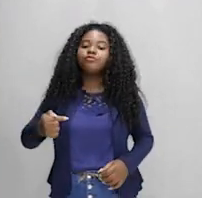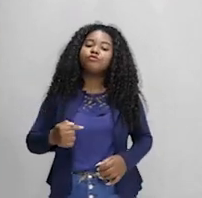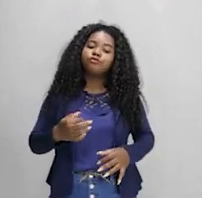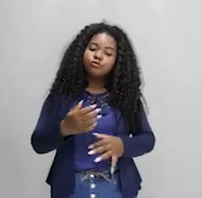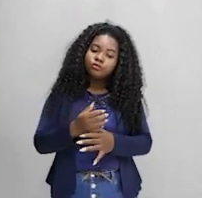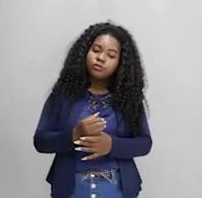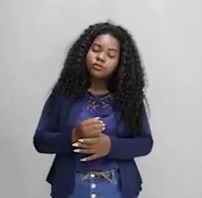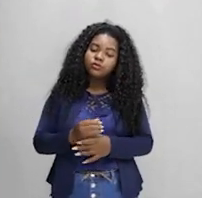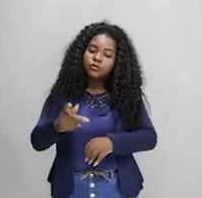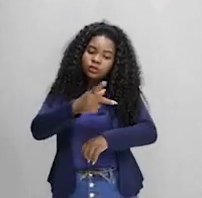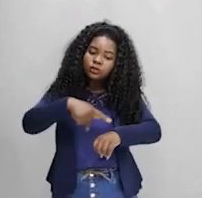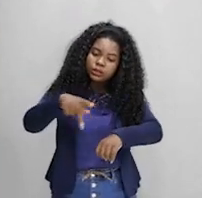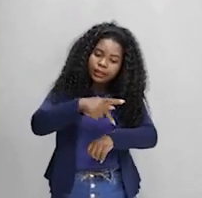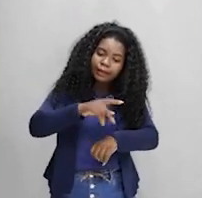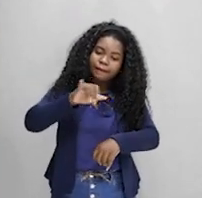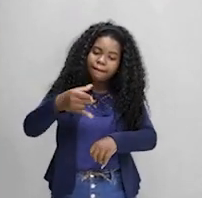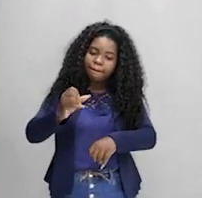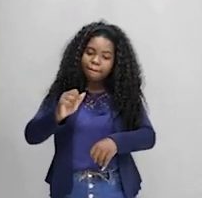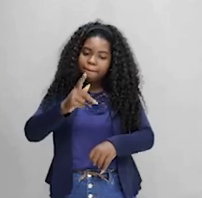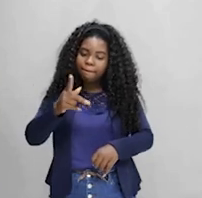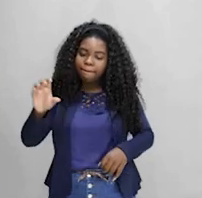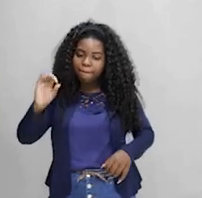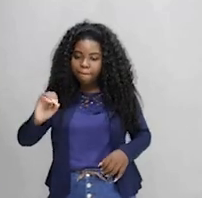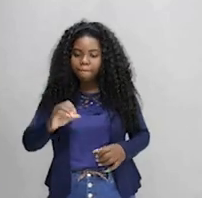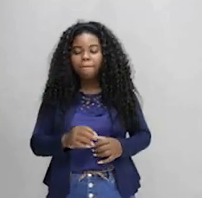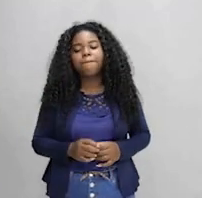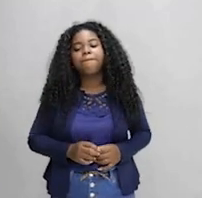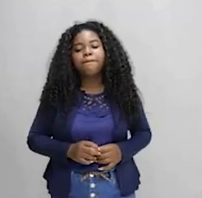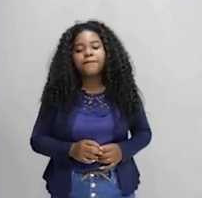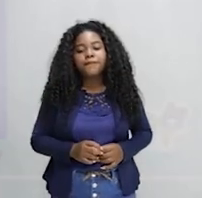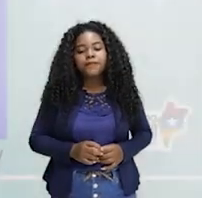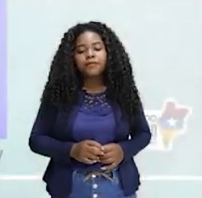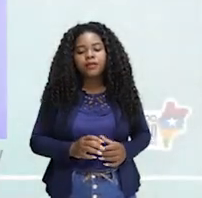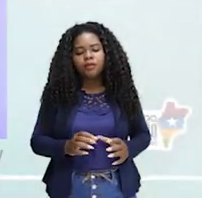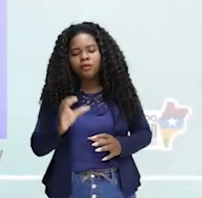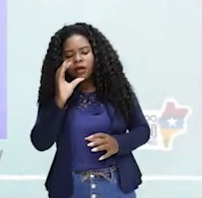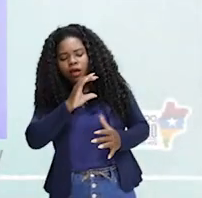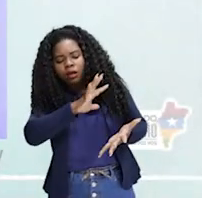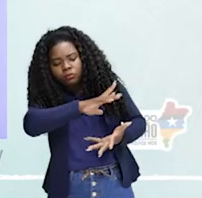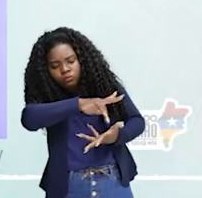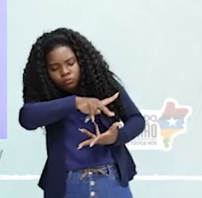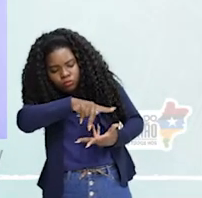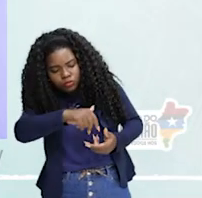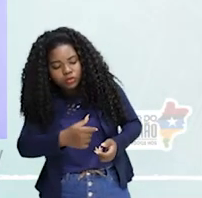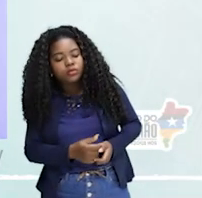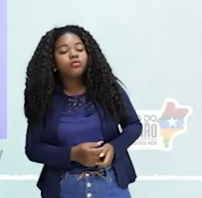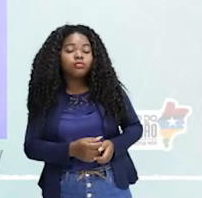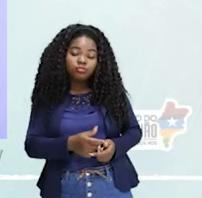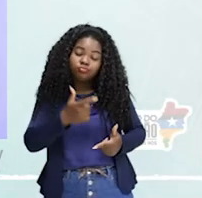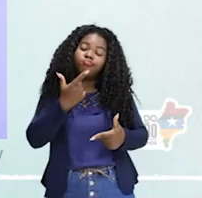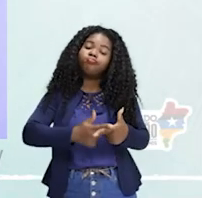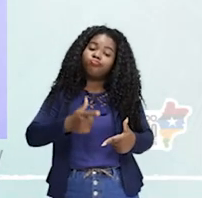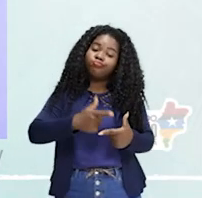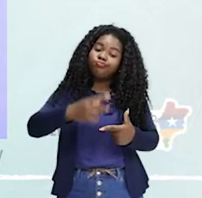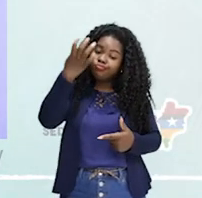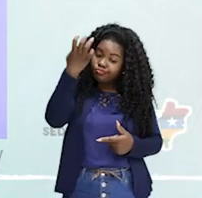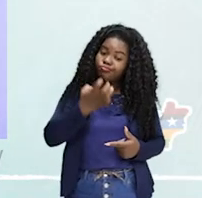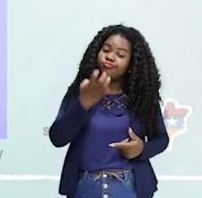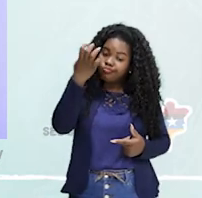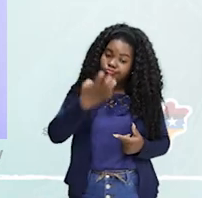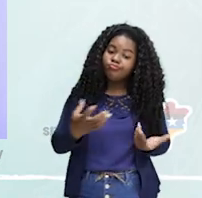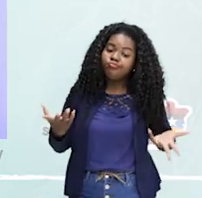Ele é um protocolo muito famoso, porque ele vai dizer assim, olha, o aquecimento global é um problema sério. E nós, países, precisamos